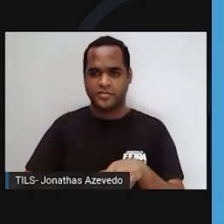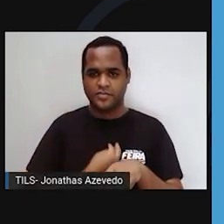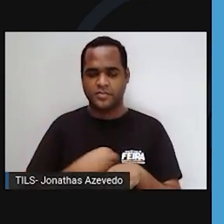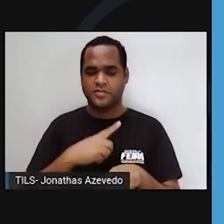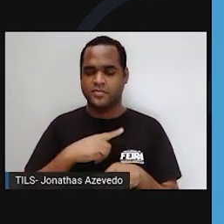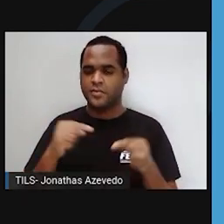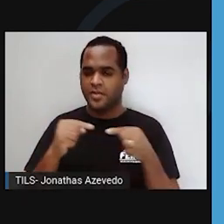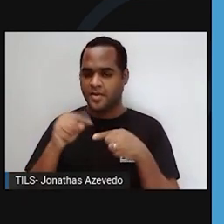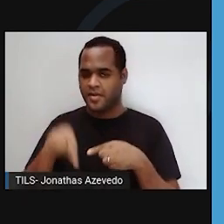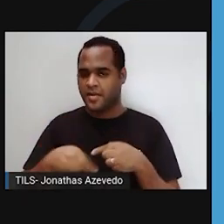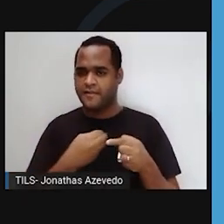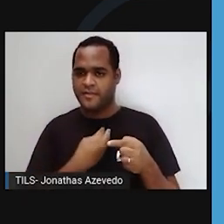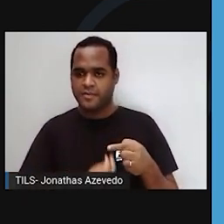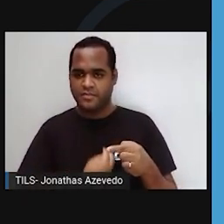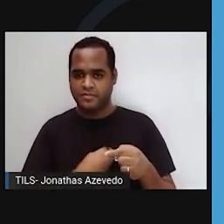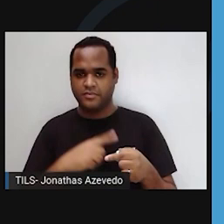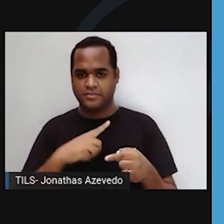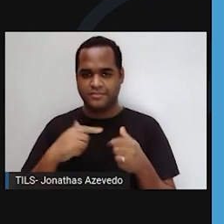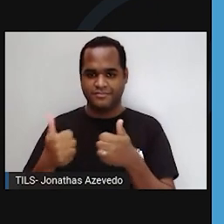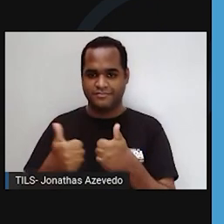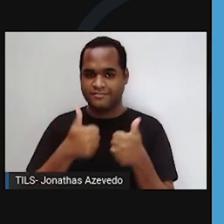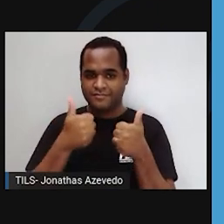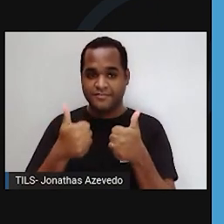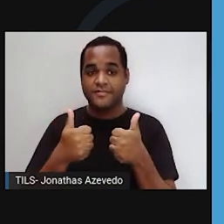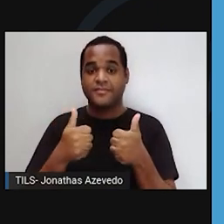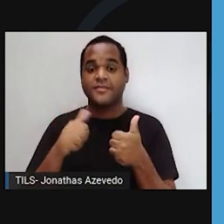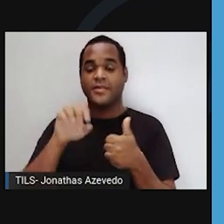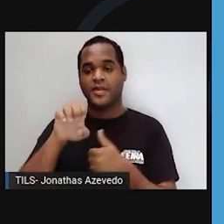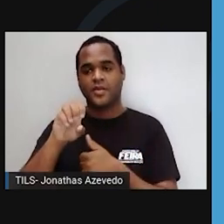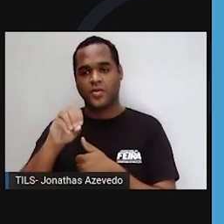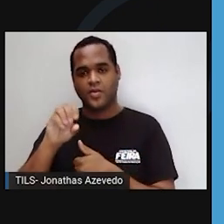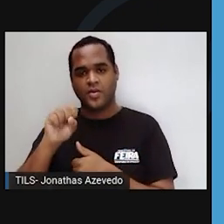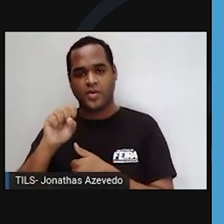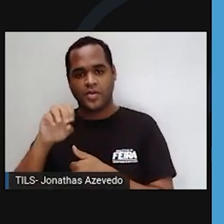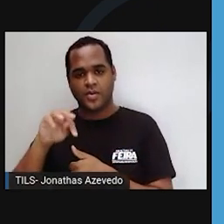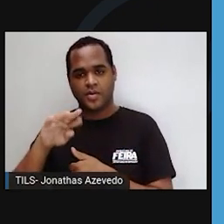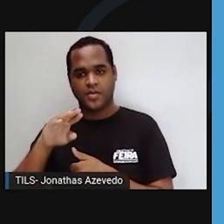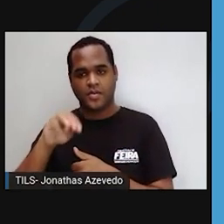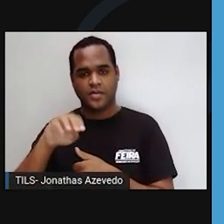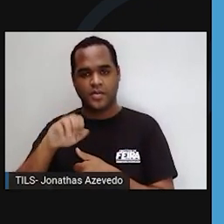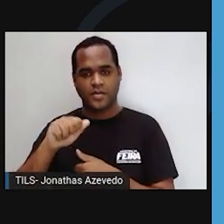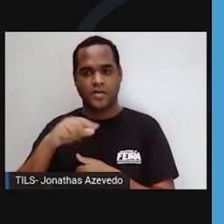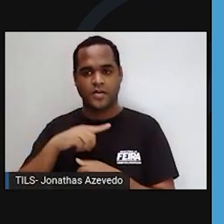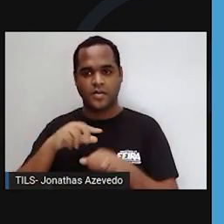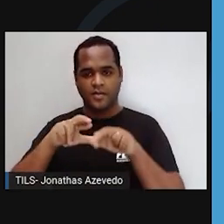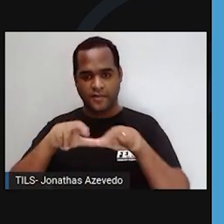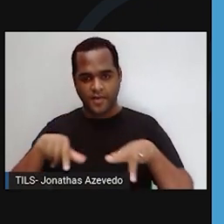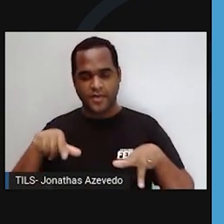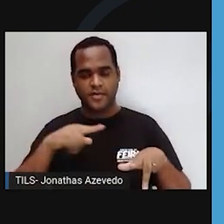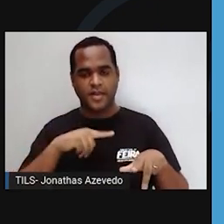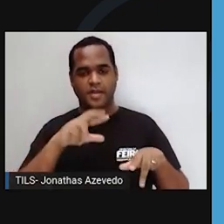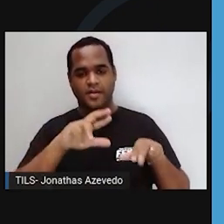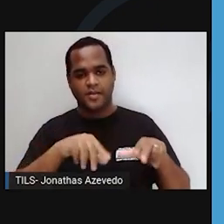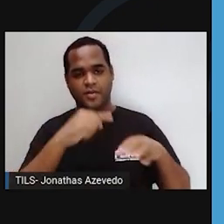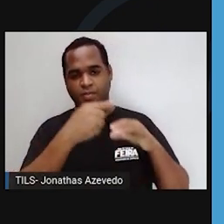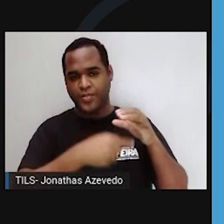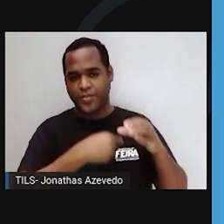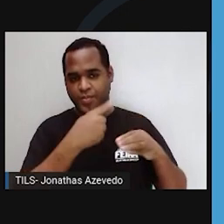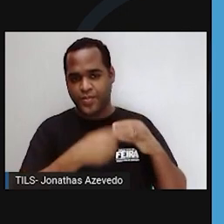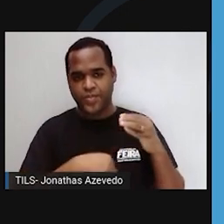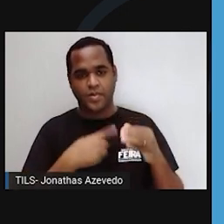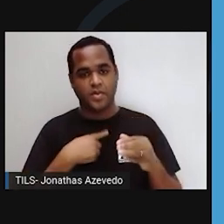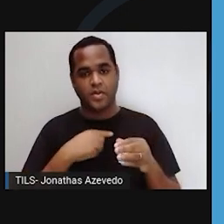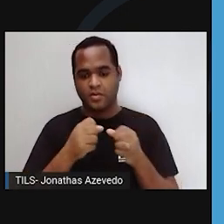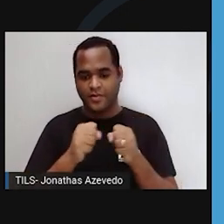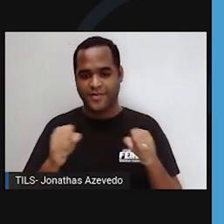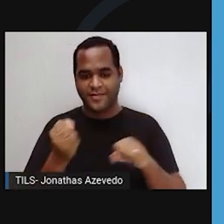em que vivem. Os ecossistemas são encontrados em diferentes áreas do planeta. Podem ser muito grandes, como